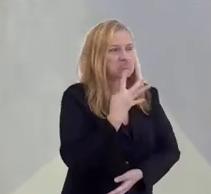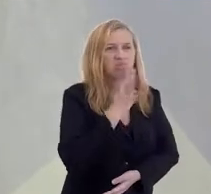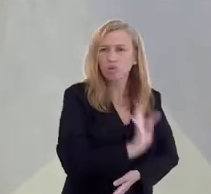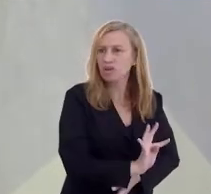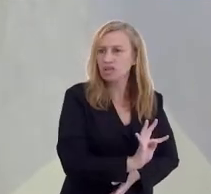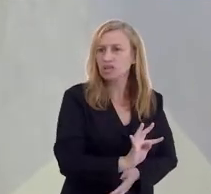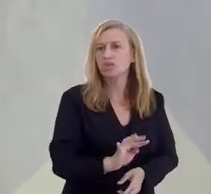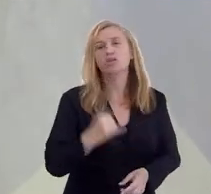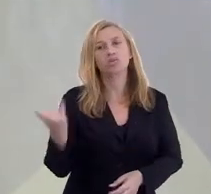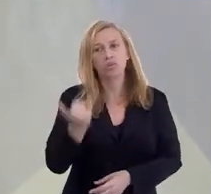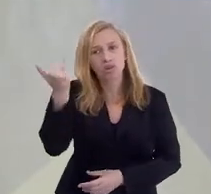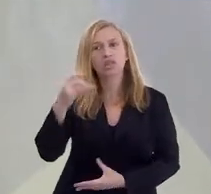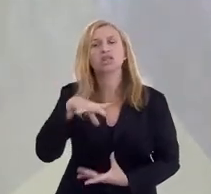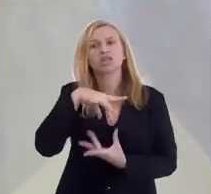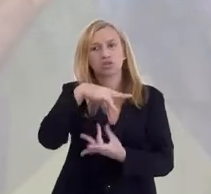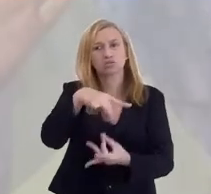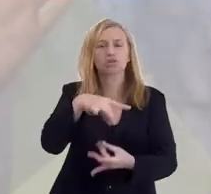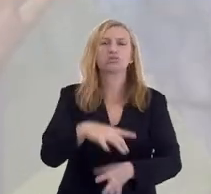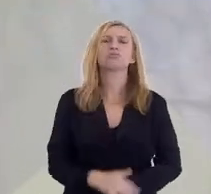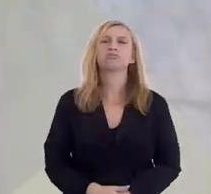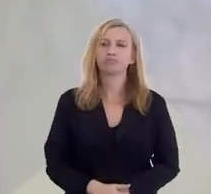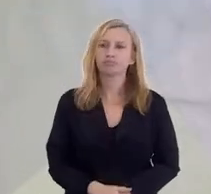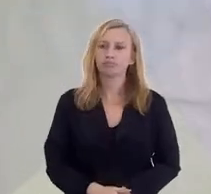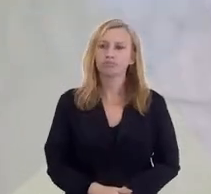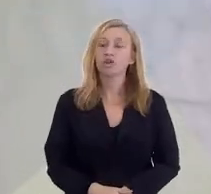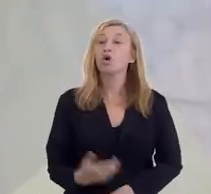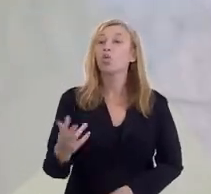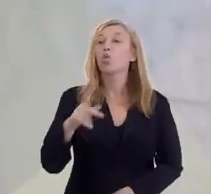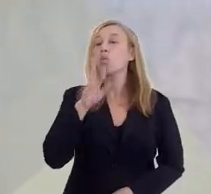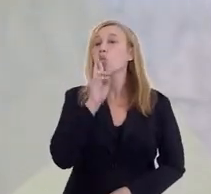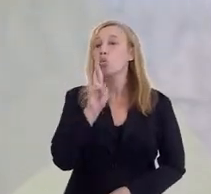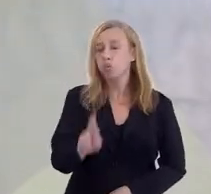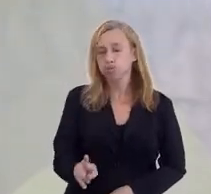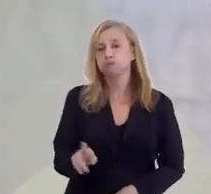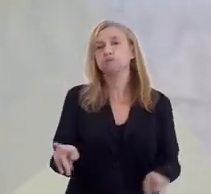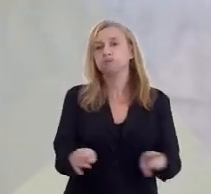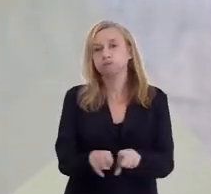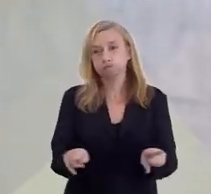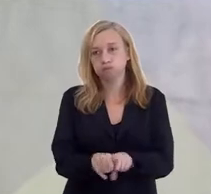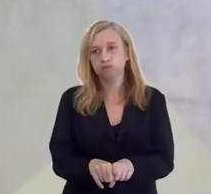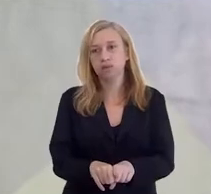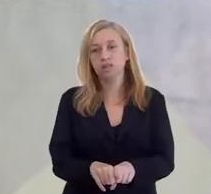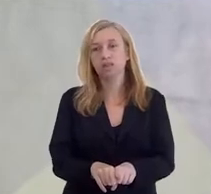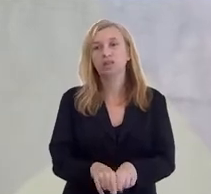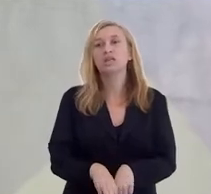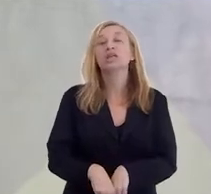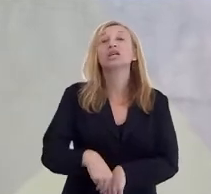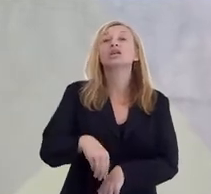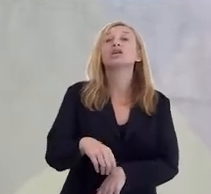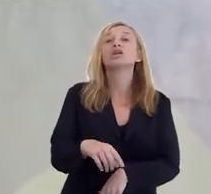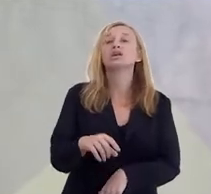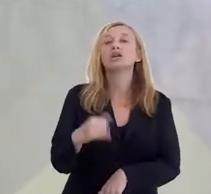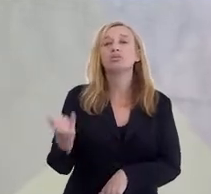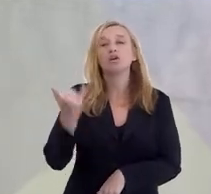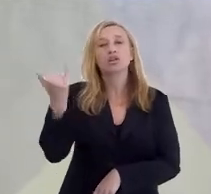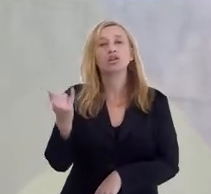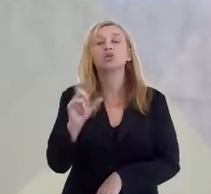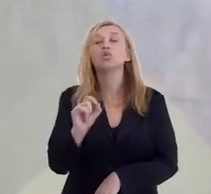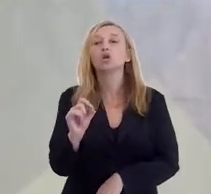Joãozinho que a gente não sabe quem é. Não, o importante é o espiritismo. Isso. E o resultado.